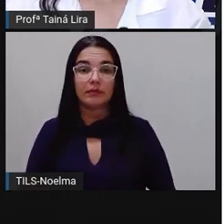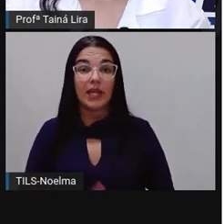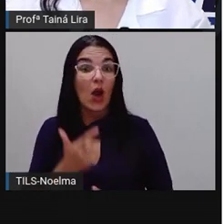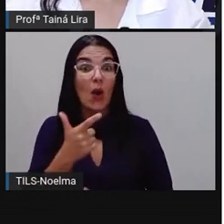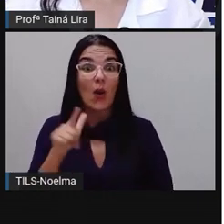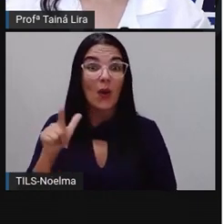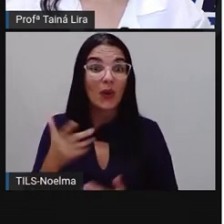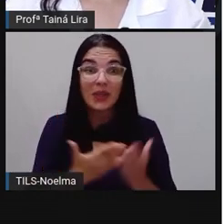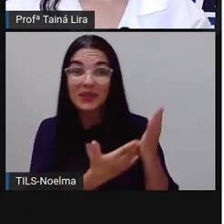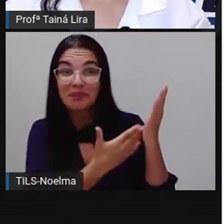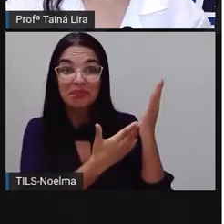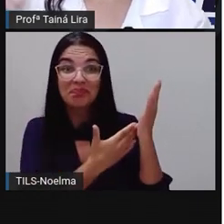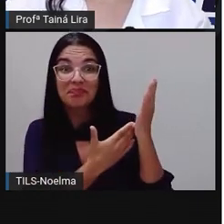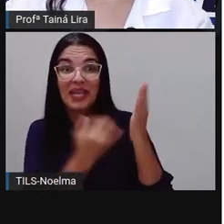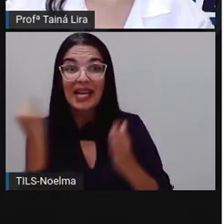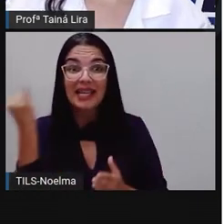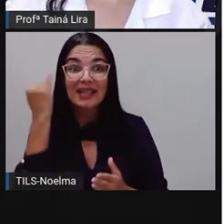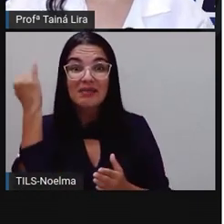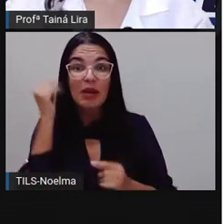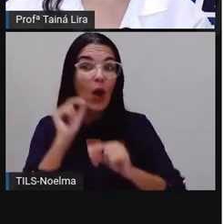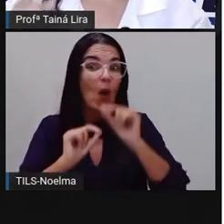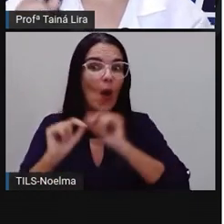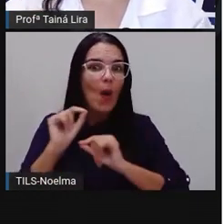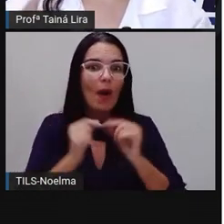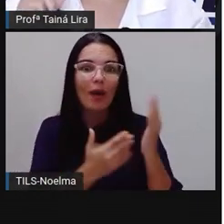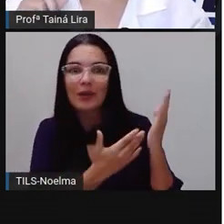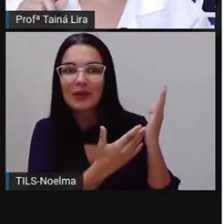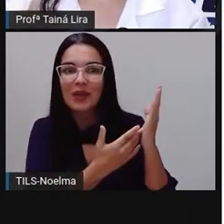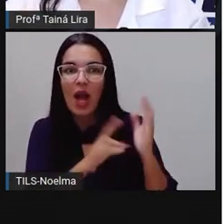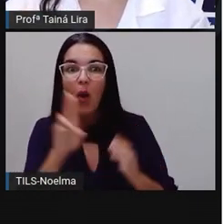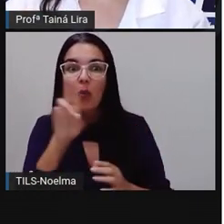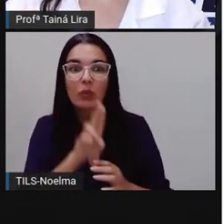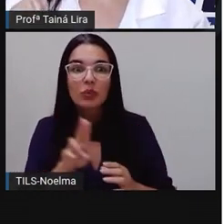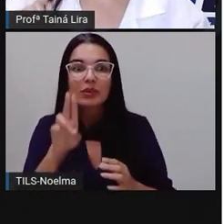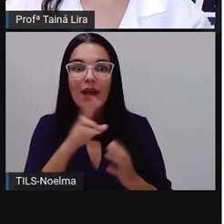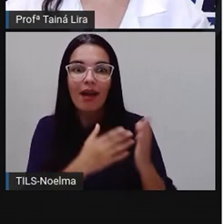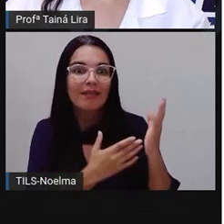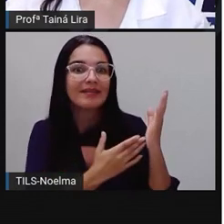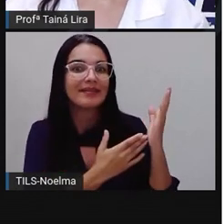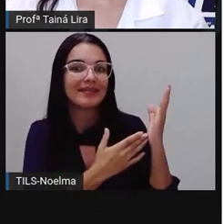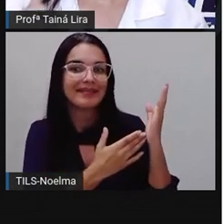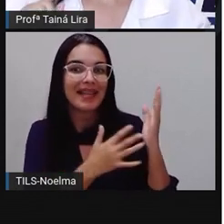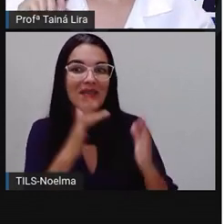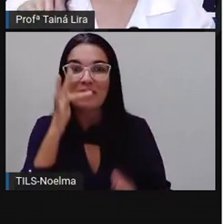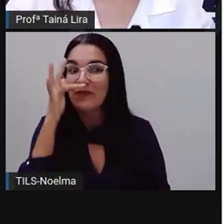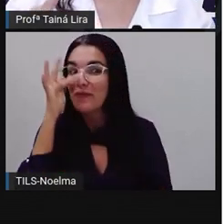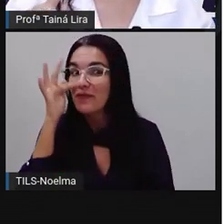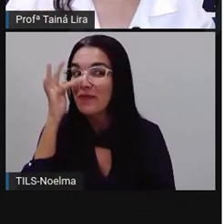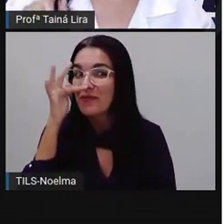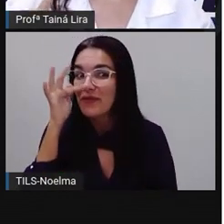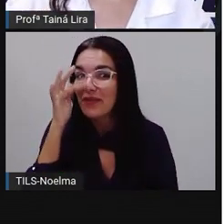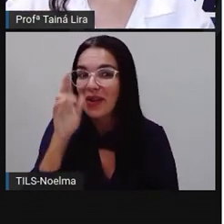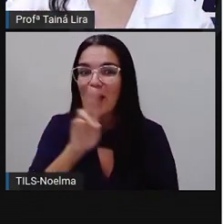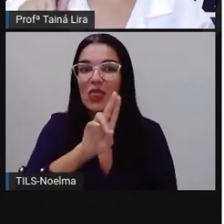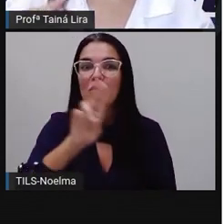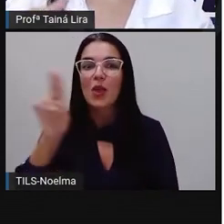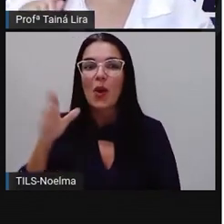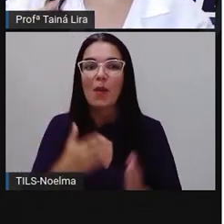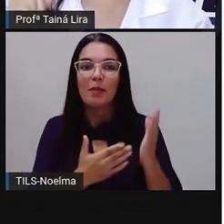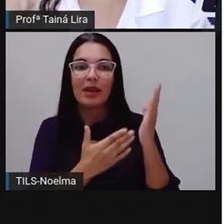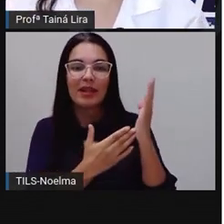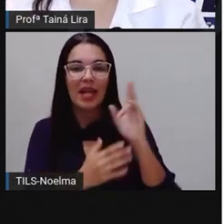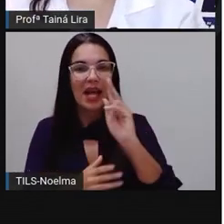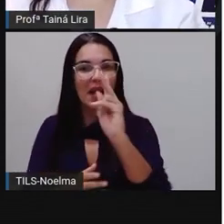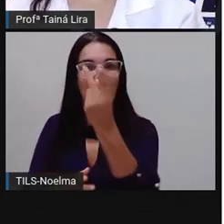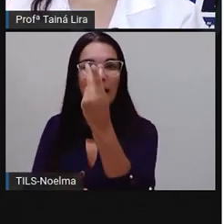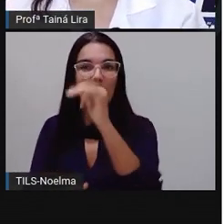Olha lá que interessante. Nós também podemos utilizar flores. Olha lá. Essa flor aqui é o